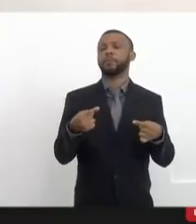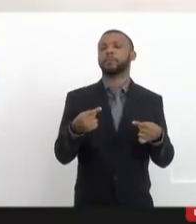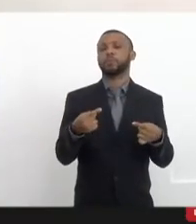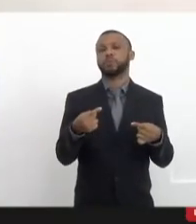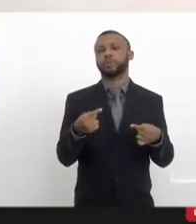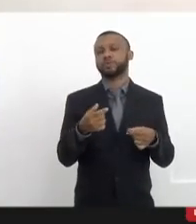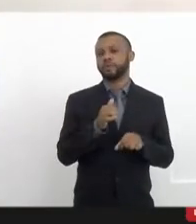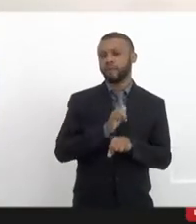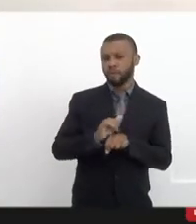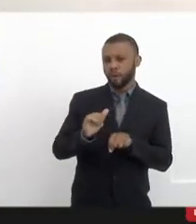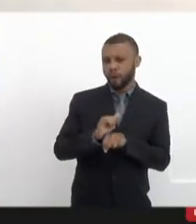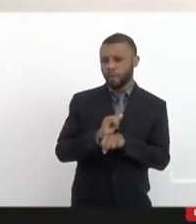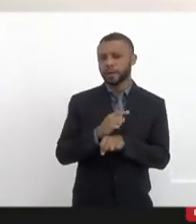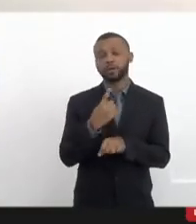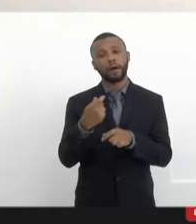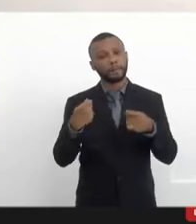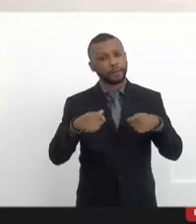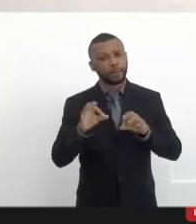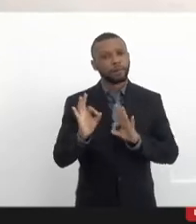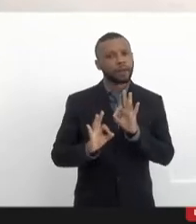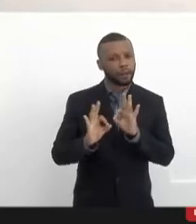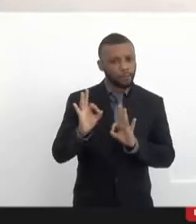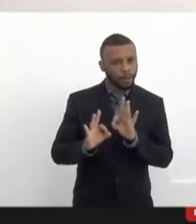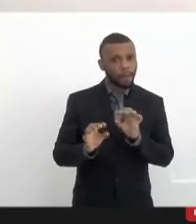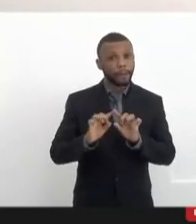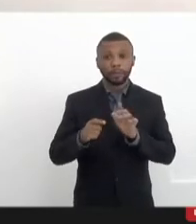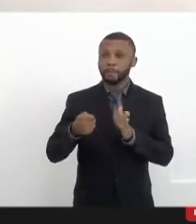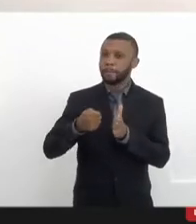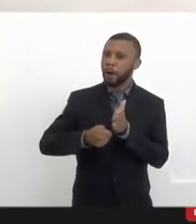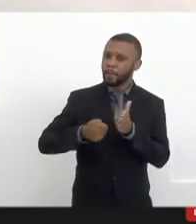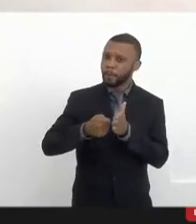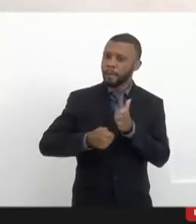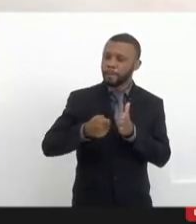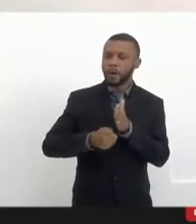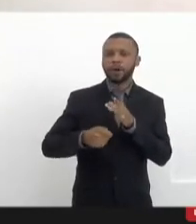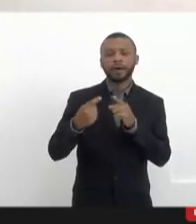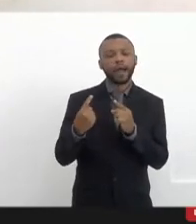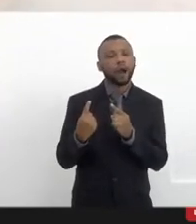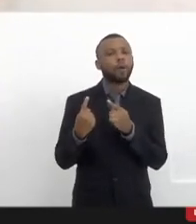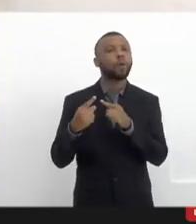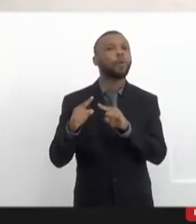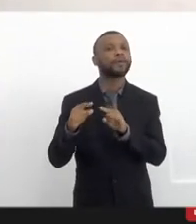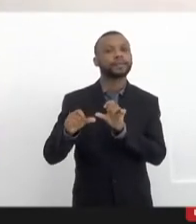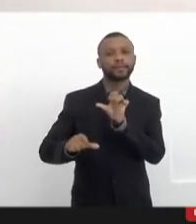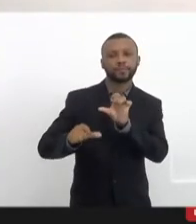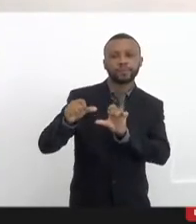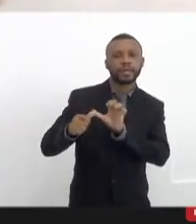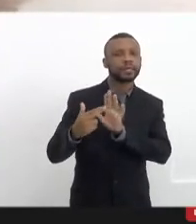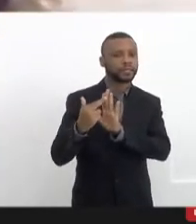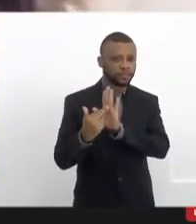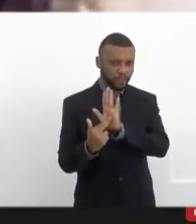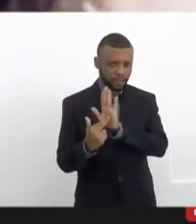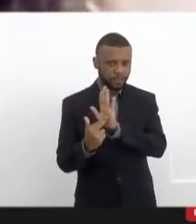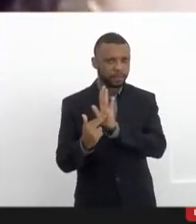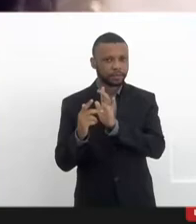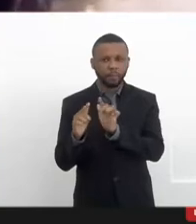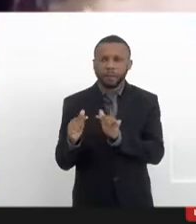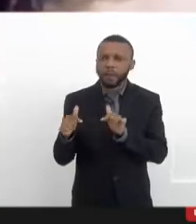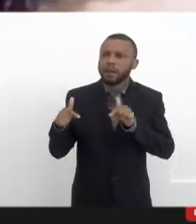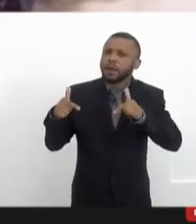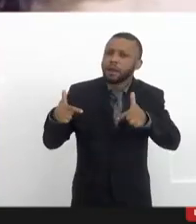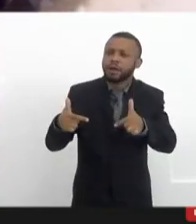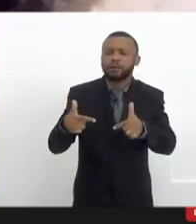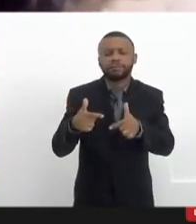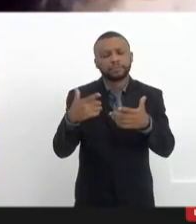precisamos fazer, mas muita luta para resistir às contra-reformas que muitas vezes enfrentamos. Então, sem mais